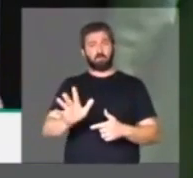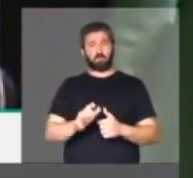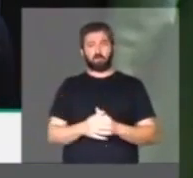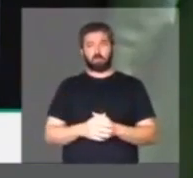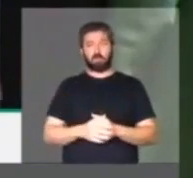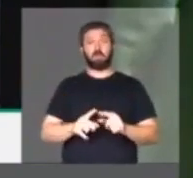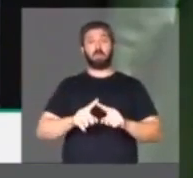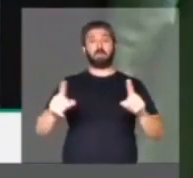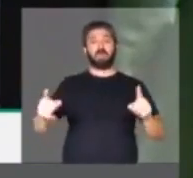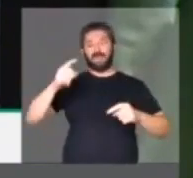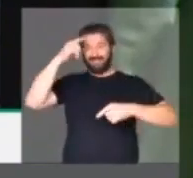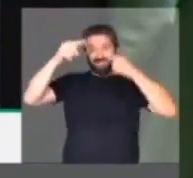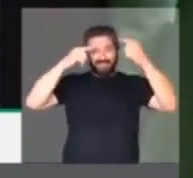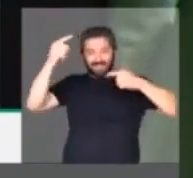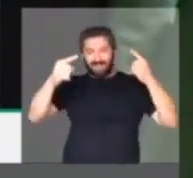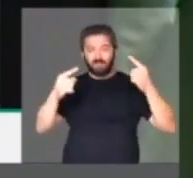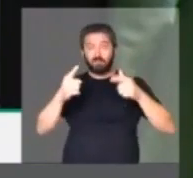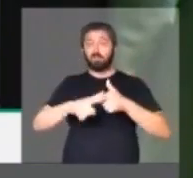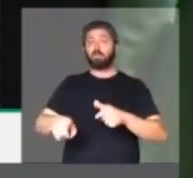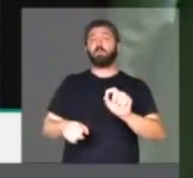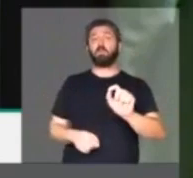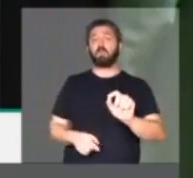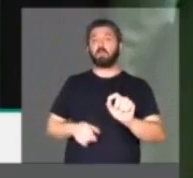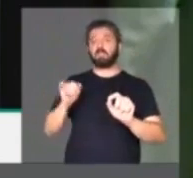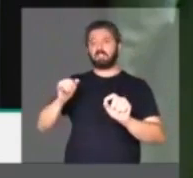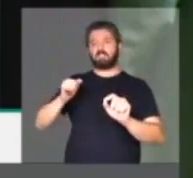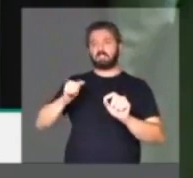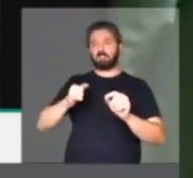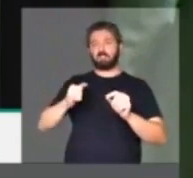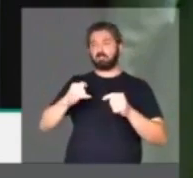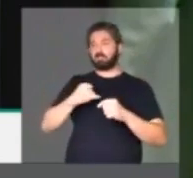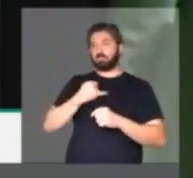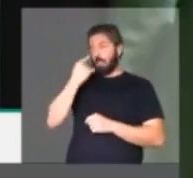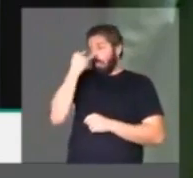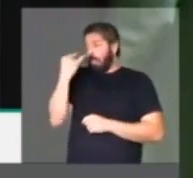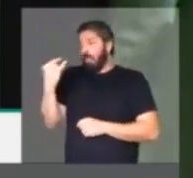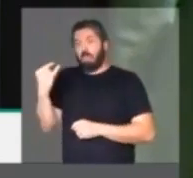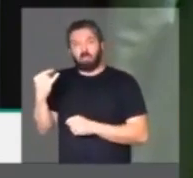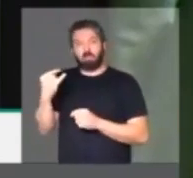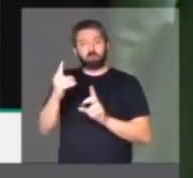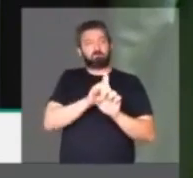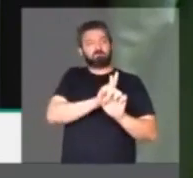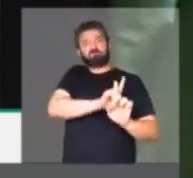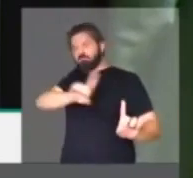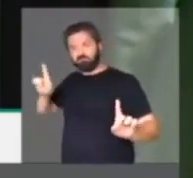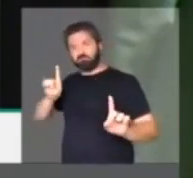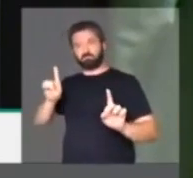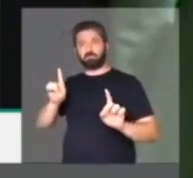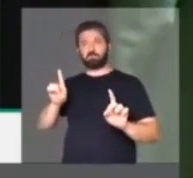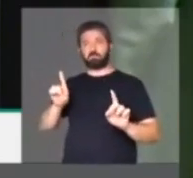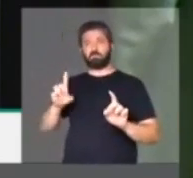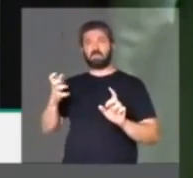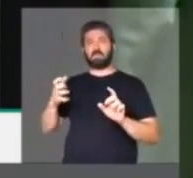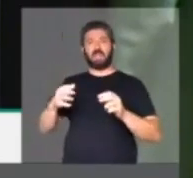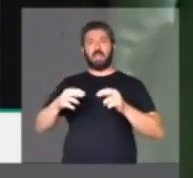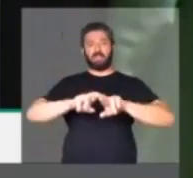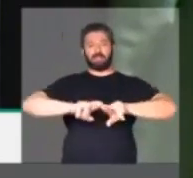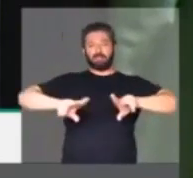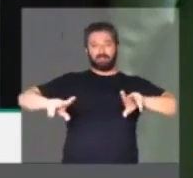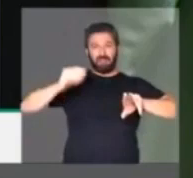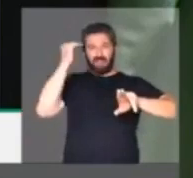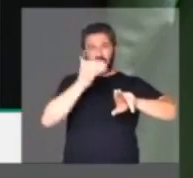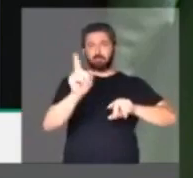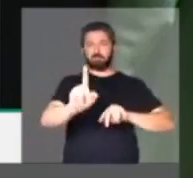desde que tenhamos ideias. O problema é quando o fanatismo cresce e ganha espaço. Porque o fanatismo quer eliminar a diferença,